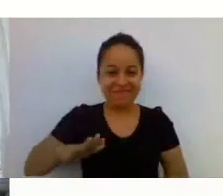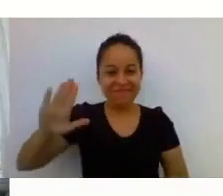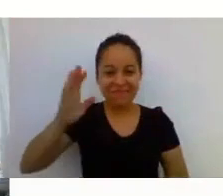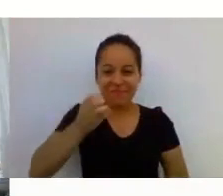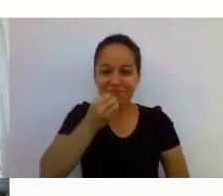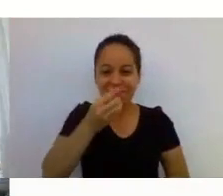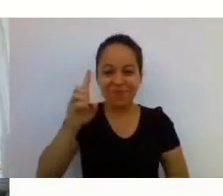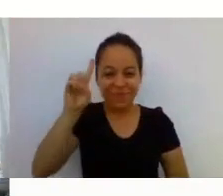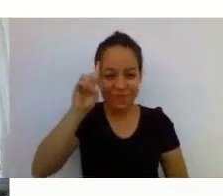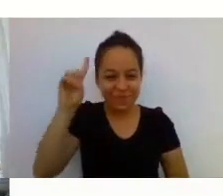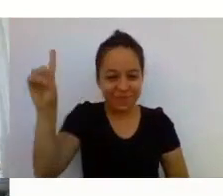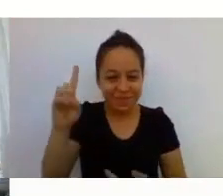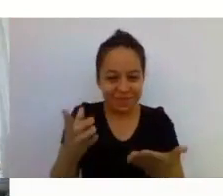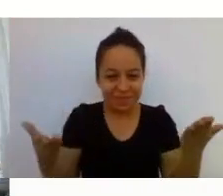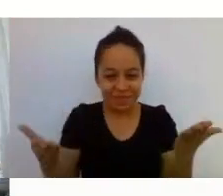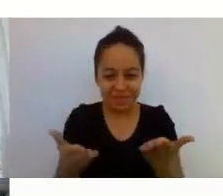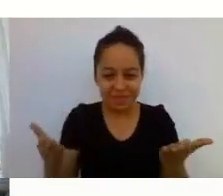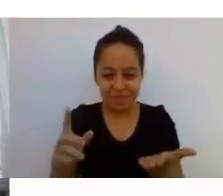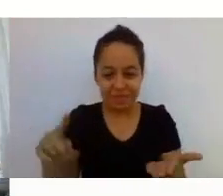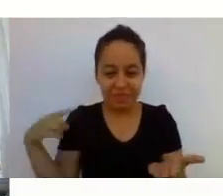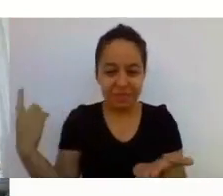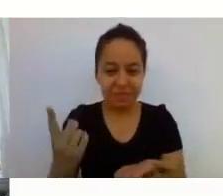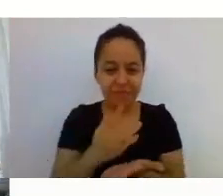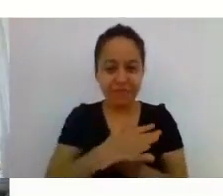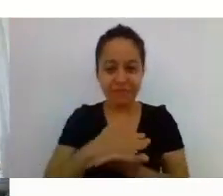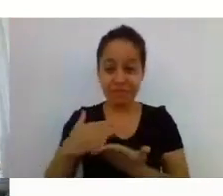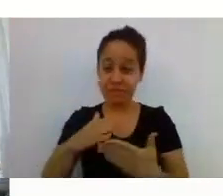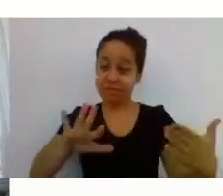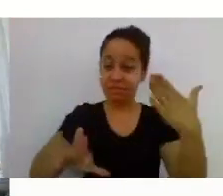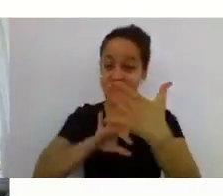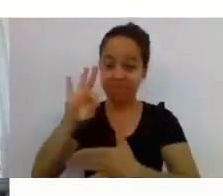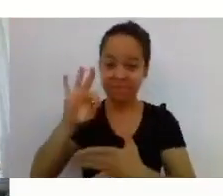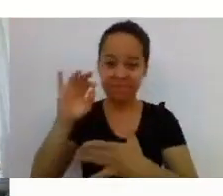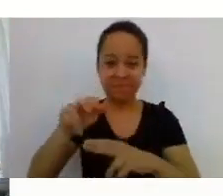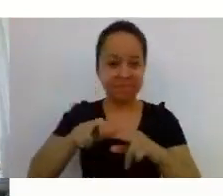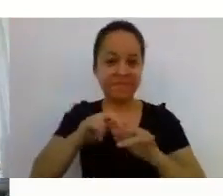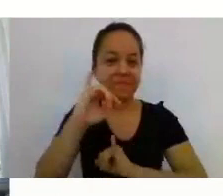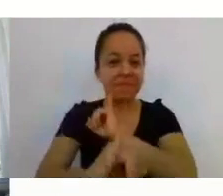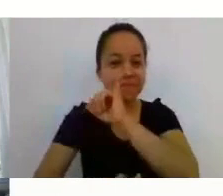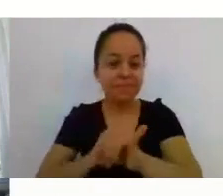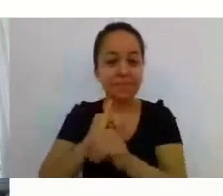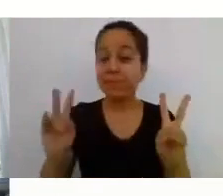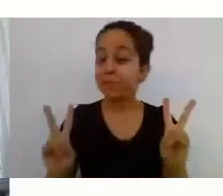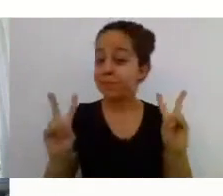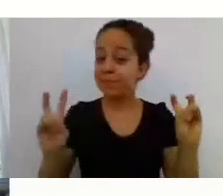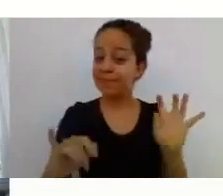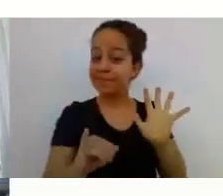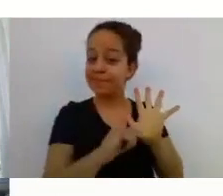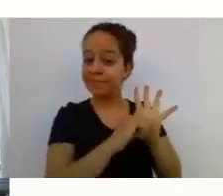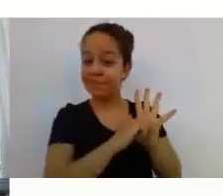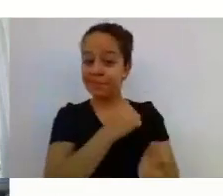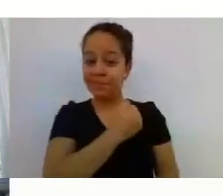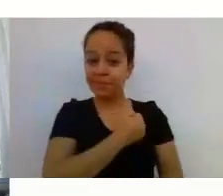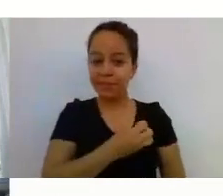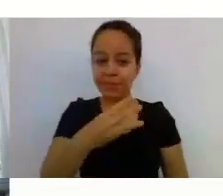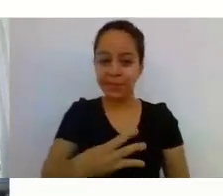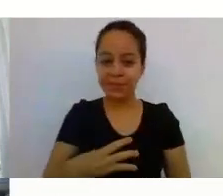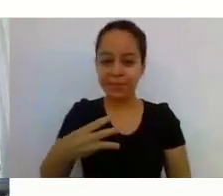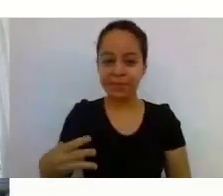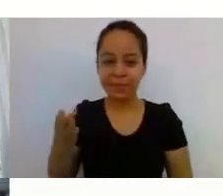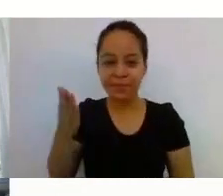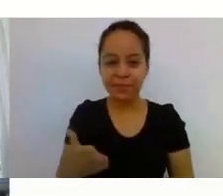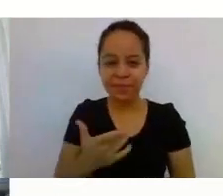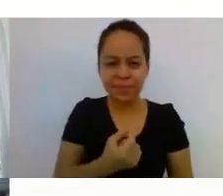Realizaremos a seguir o sorteio eletrônico relativo ao edital número 33 de 2020,